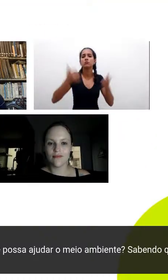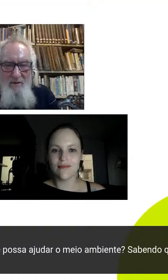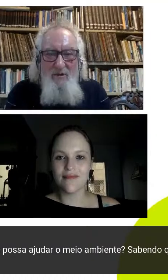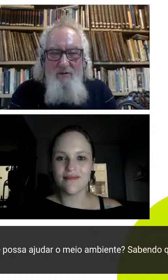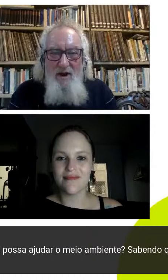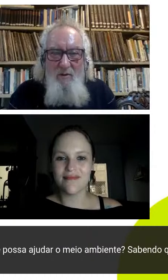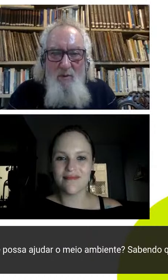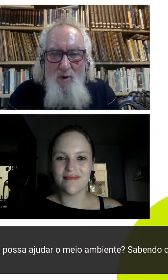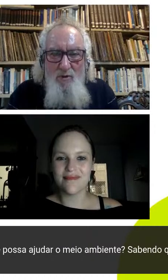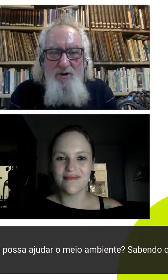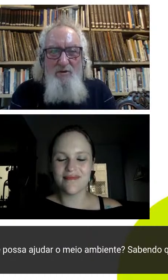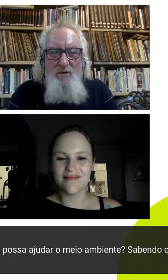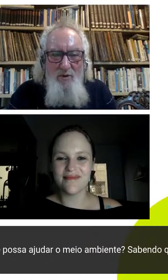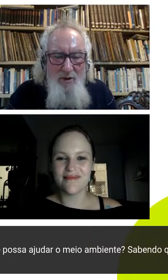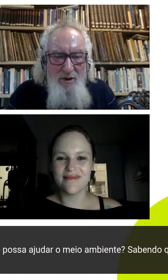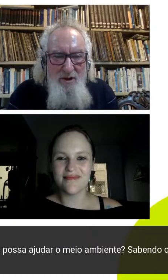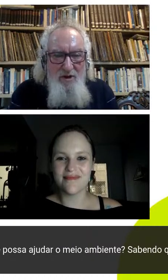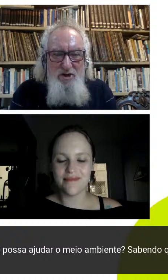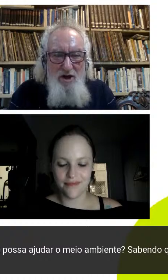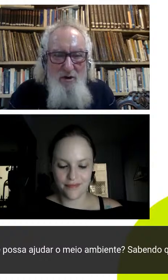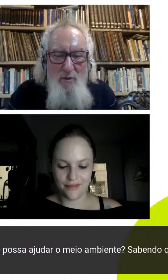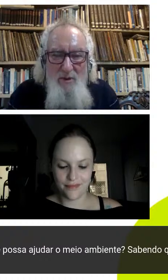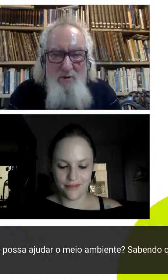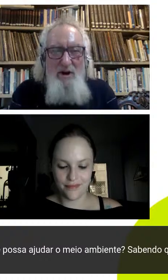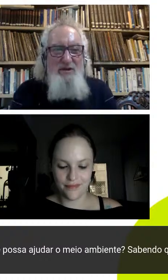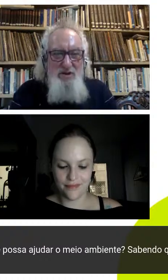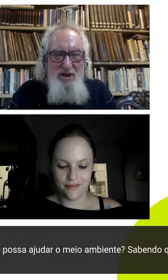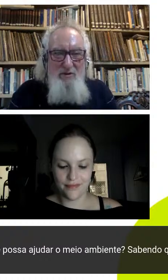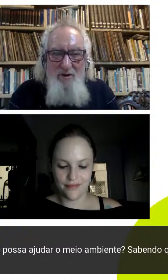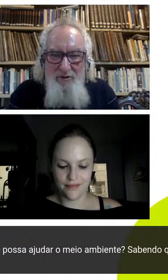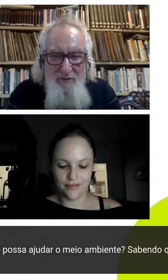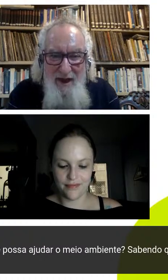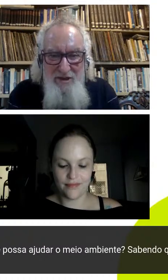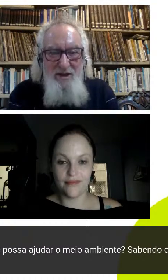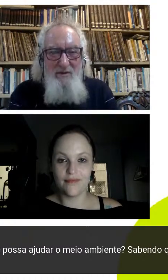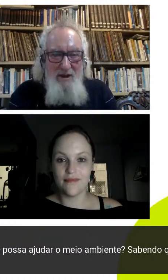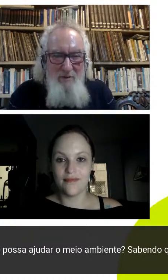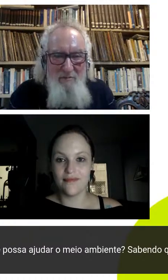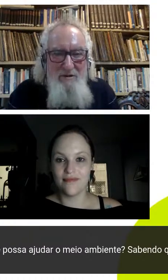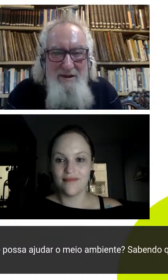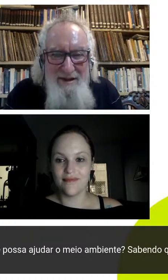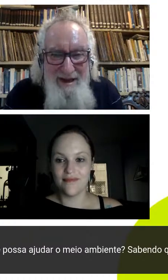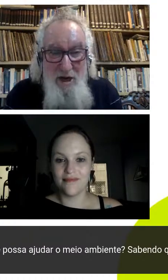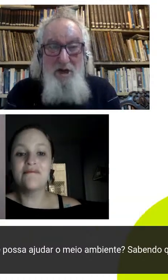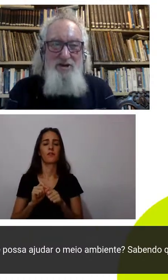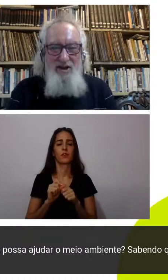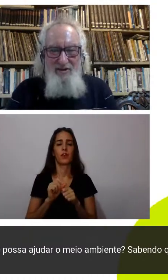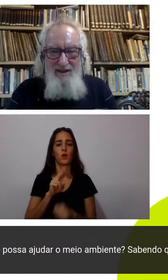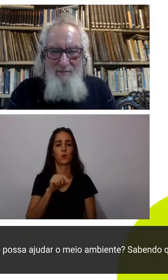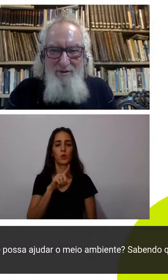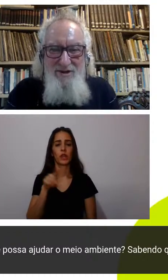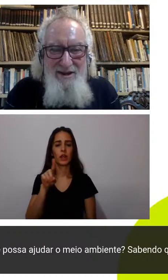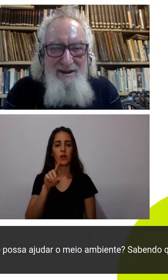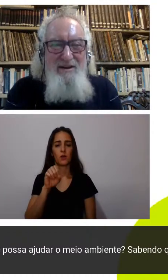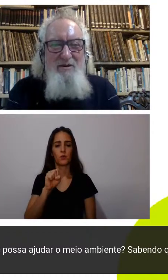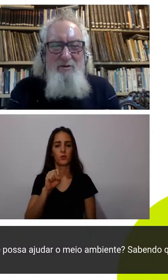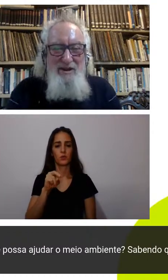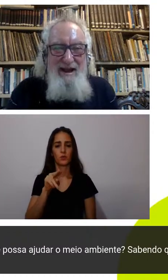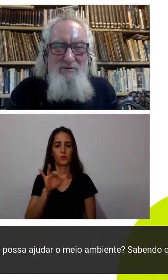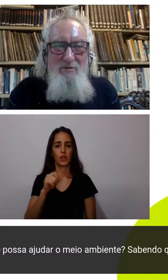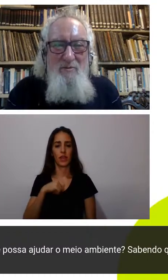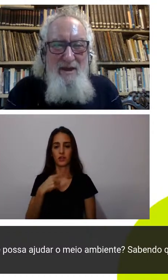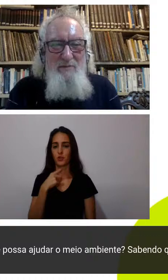só para provocar um pouco que o Chernobyl na antiga União Soviética também não é um grande exemplo de